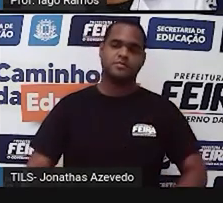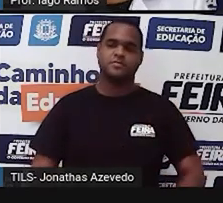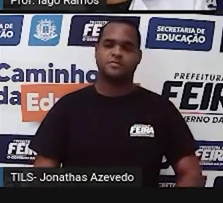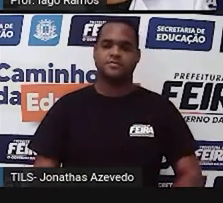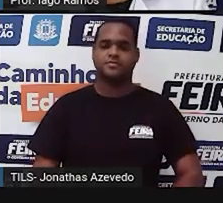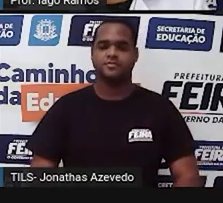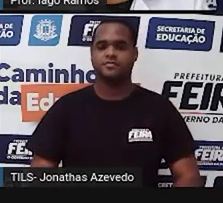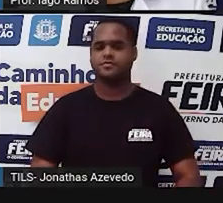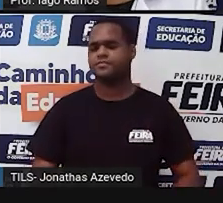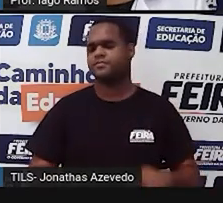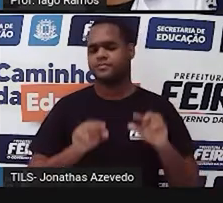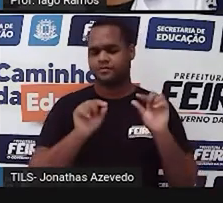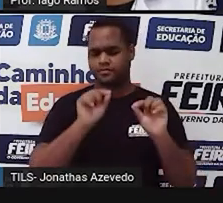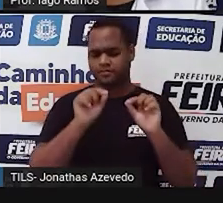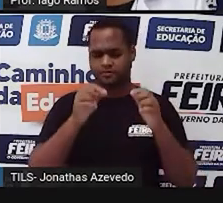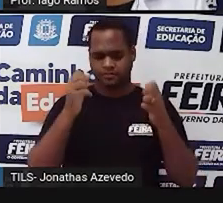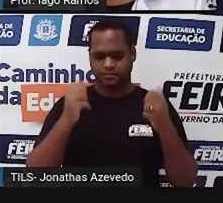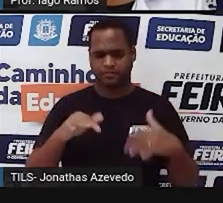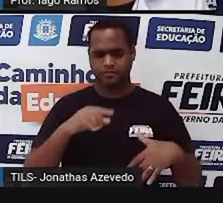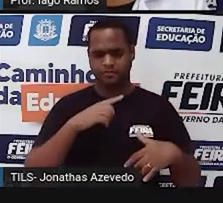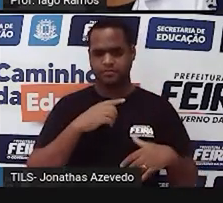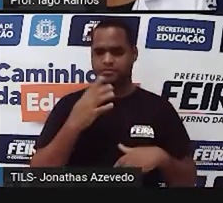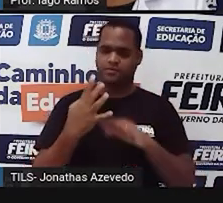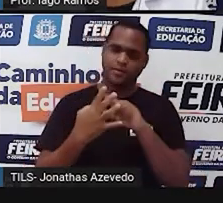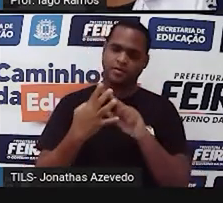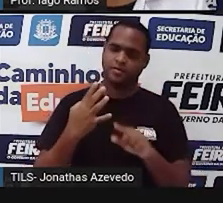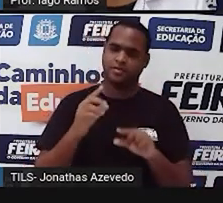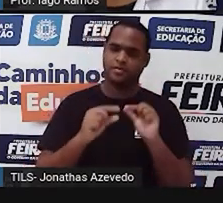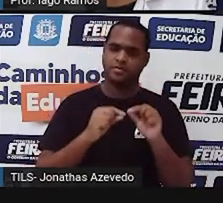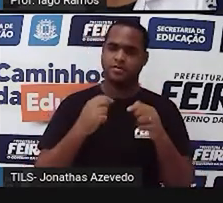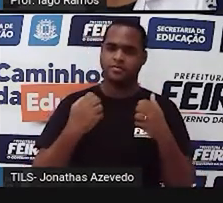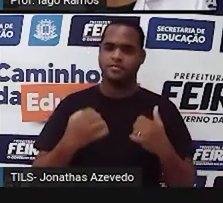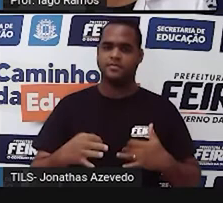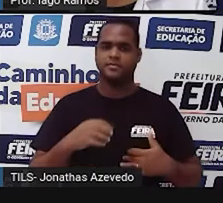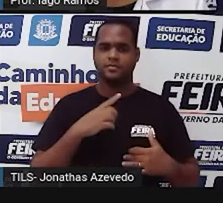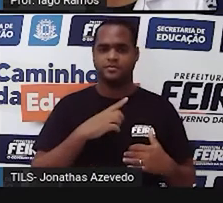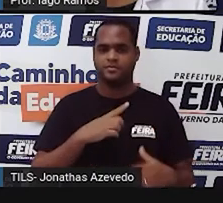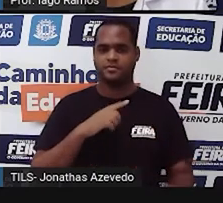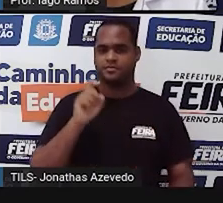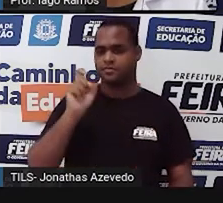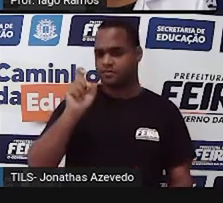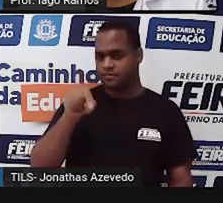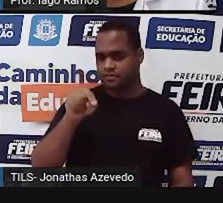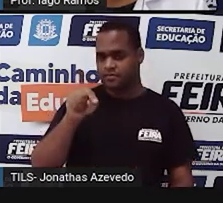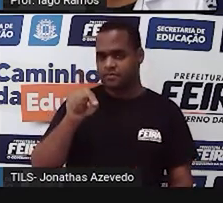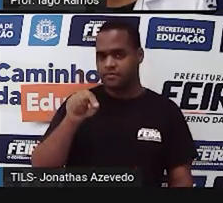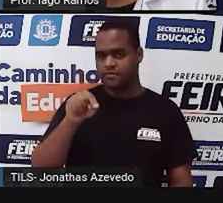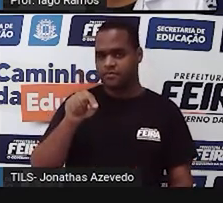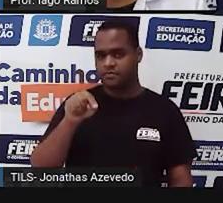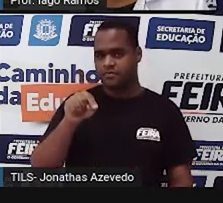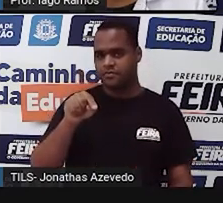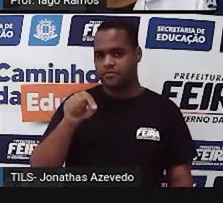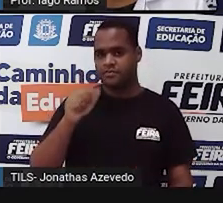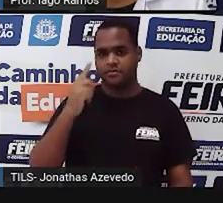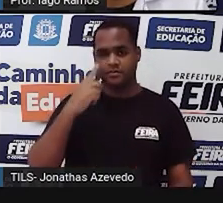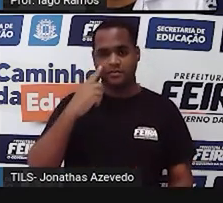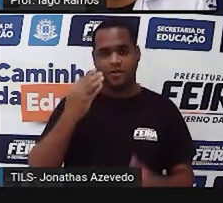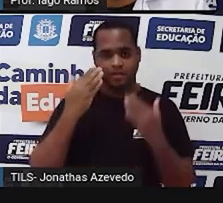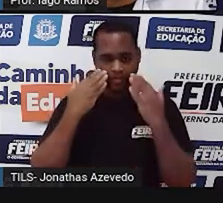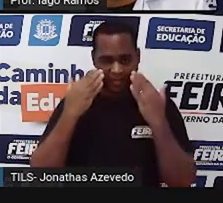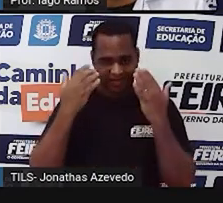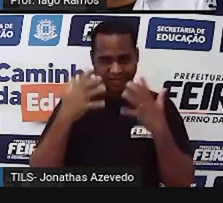Mas o que é que deve ser feito nesses quatro passos? Vou clicar aqui no botãozinho aqui em cima e ele me mostra onde eu vou clicar.